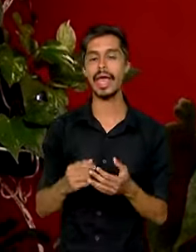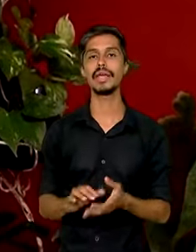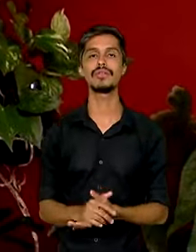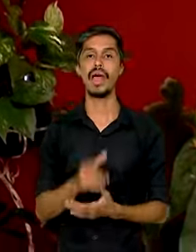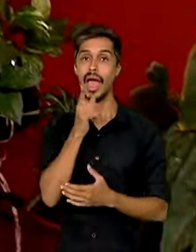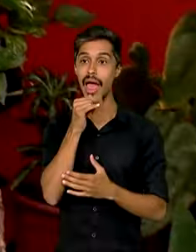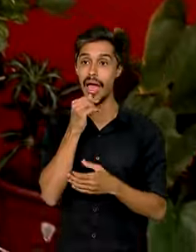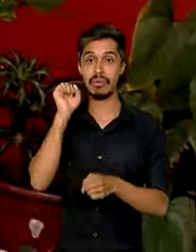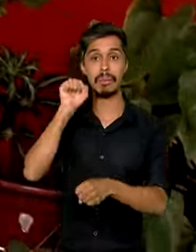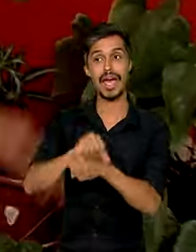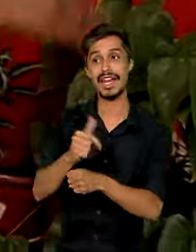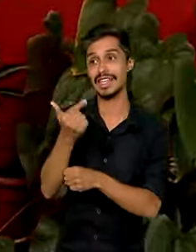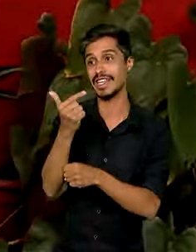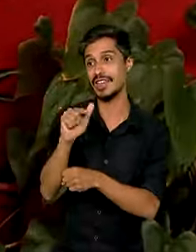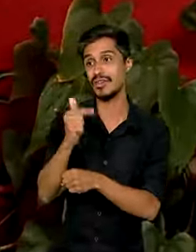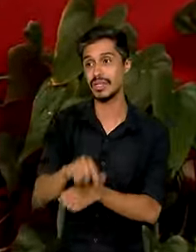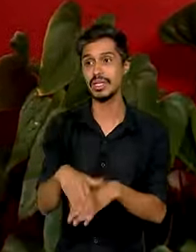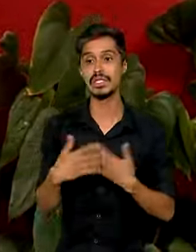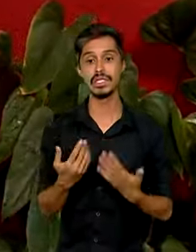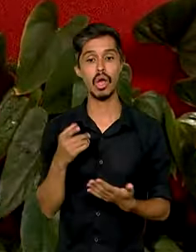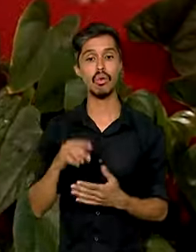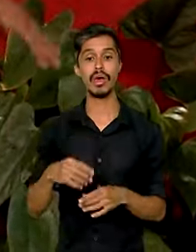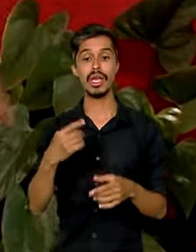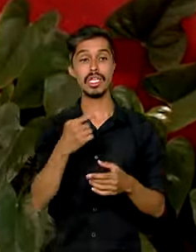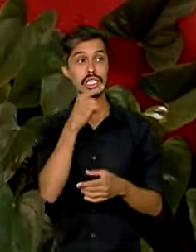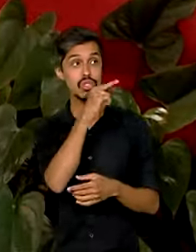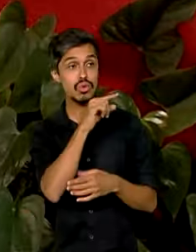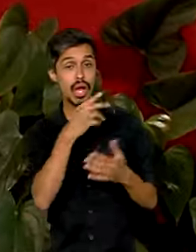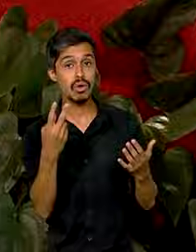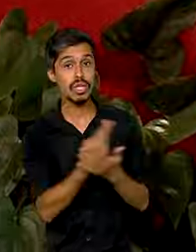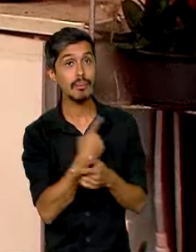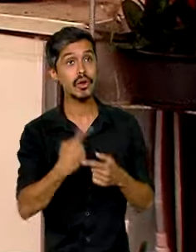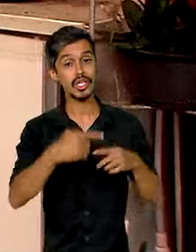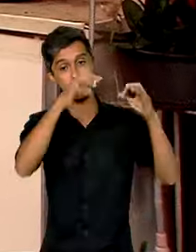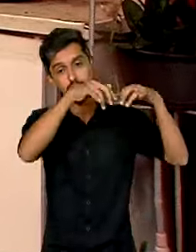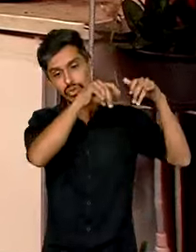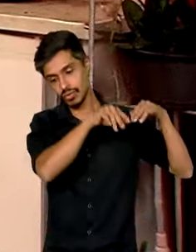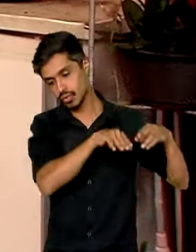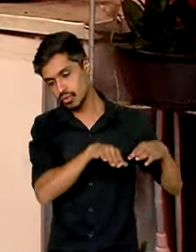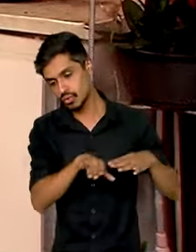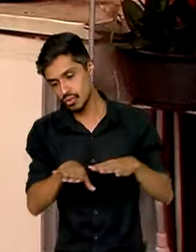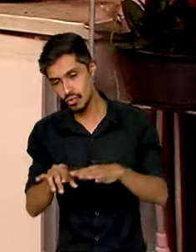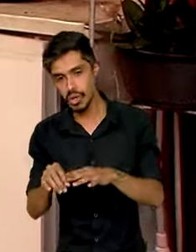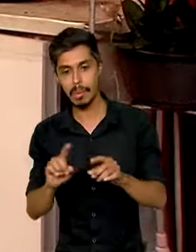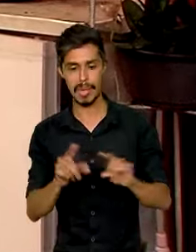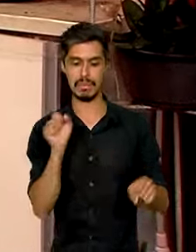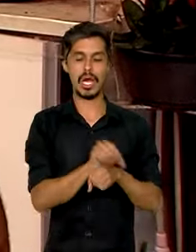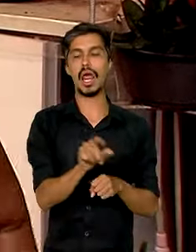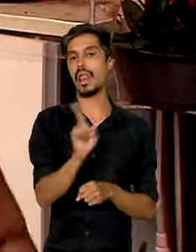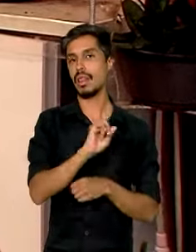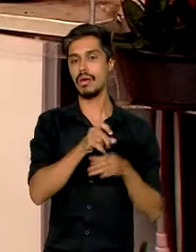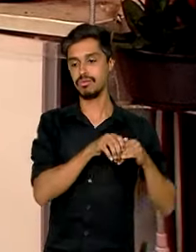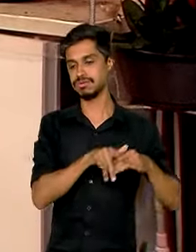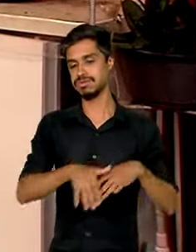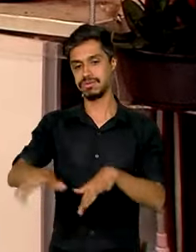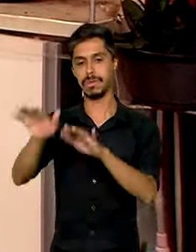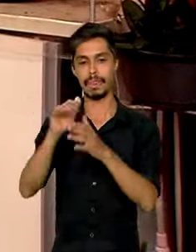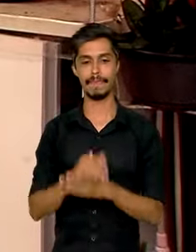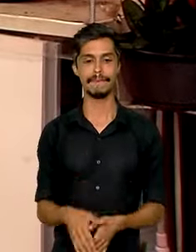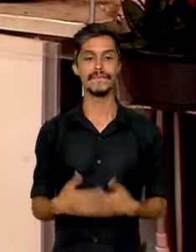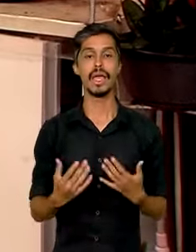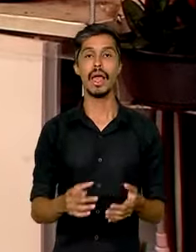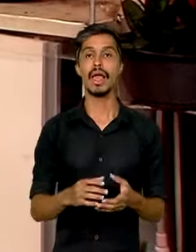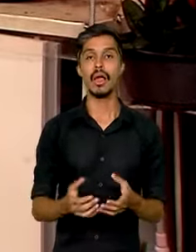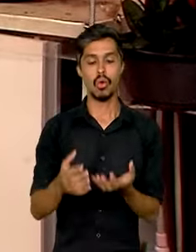tá? Esse acolhado de água aí é porque choveu, aí a água escorre lá pelo portão. Eu não deixo água parada, os pratos das